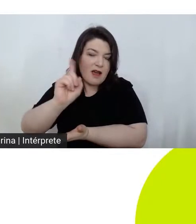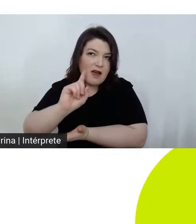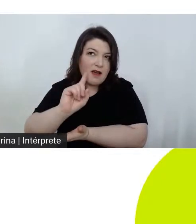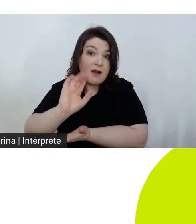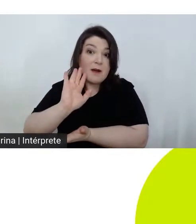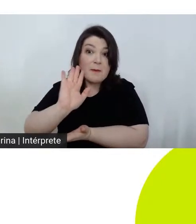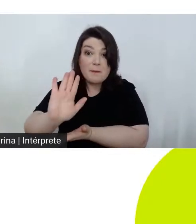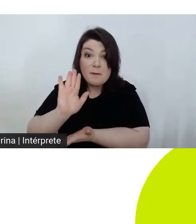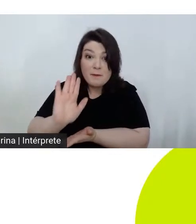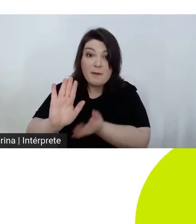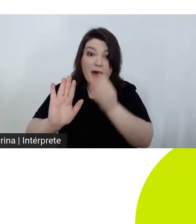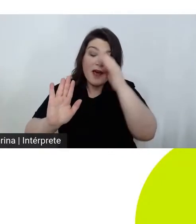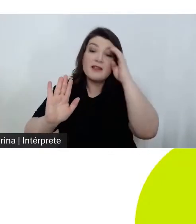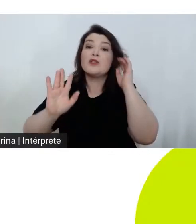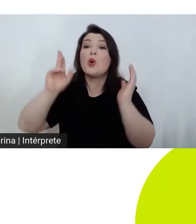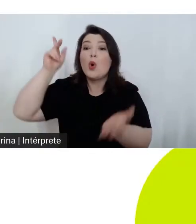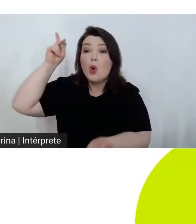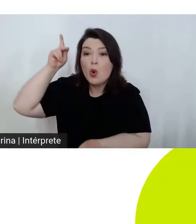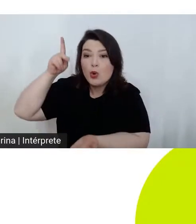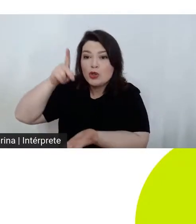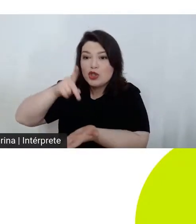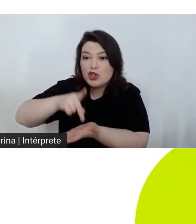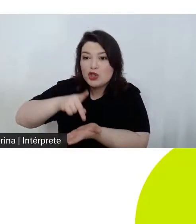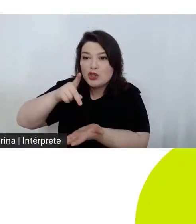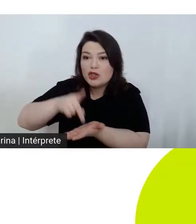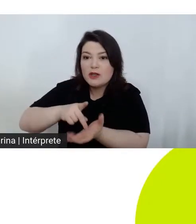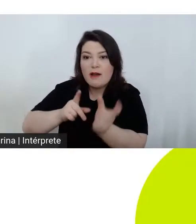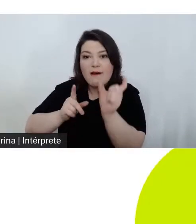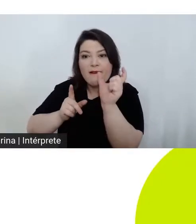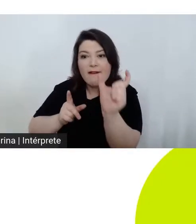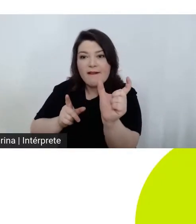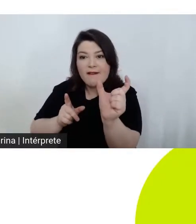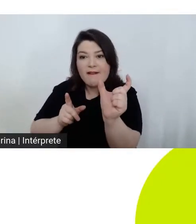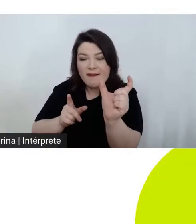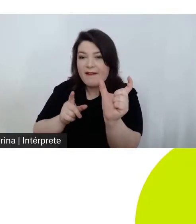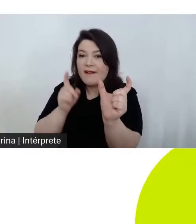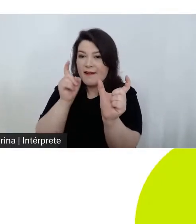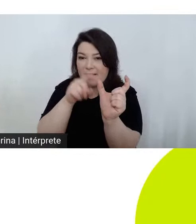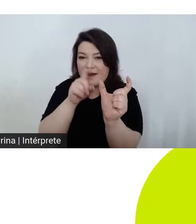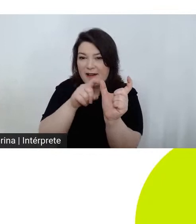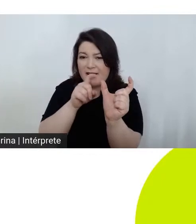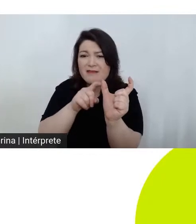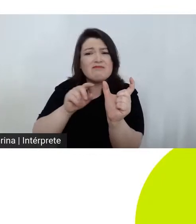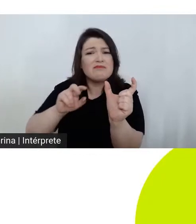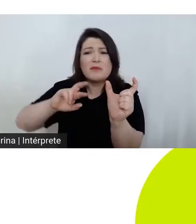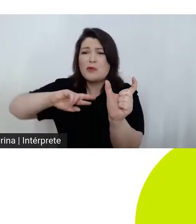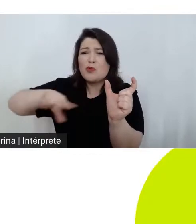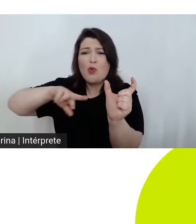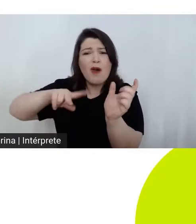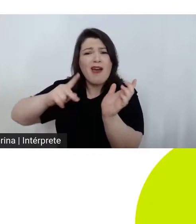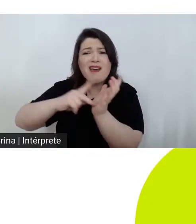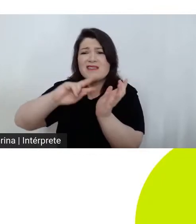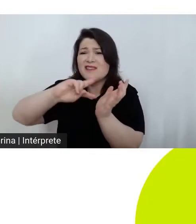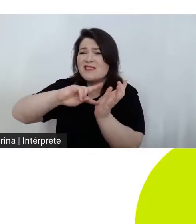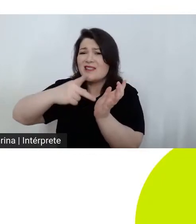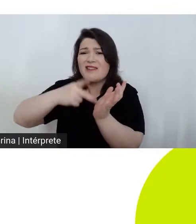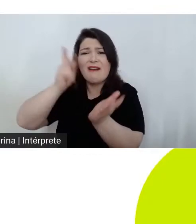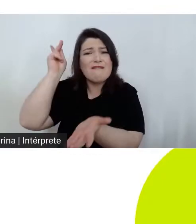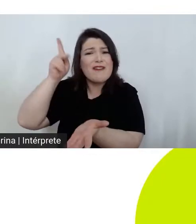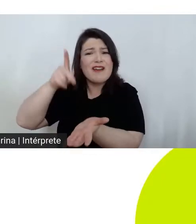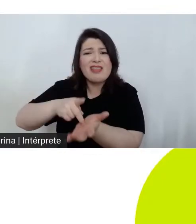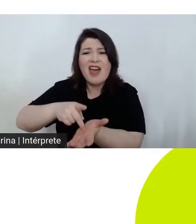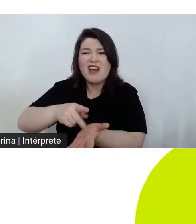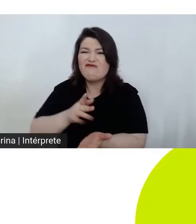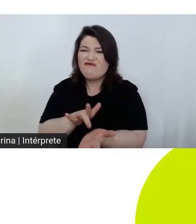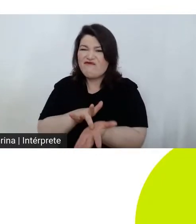originalmente, o sentido do verbo fingire não significava fingimento, e